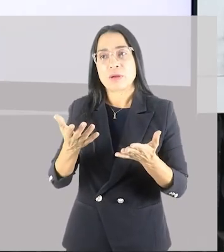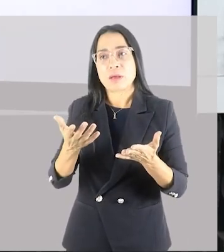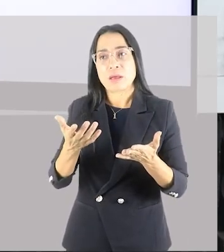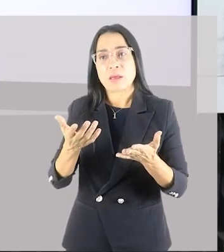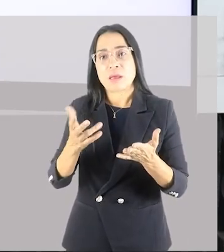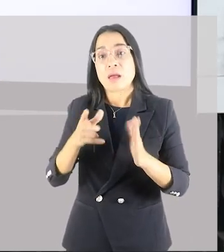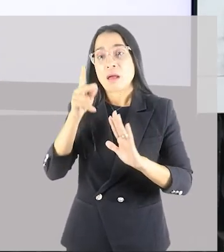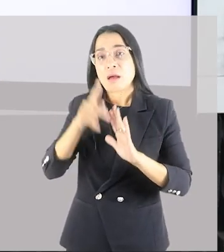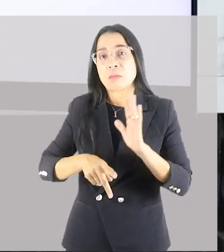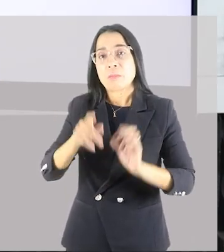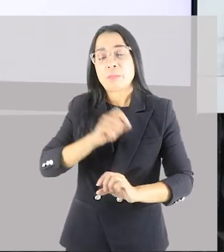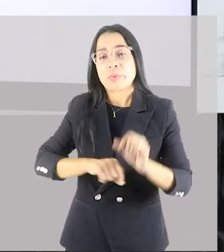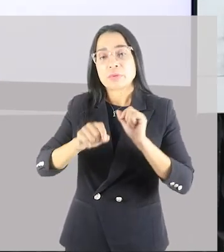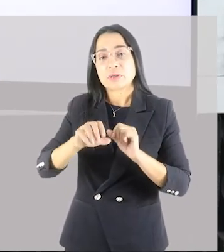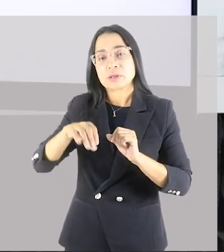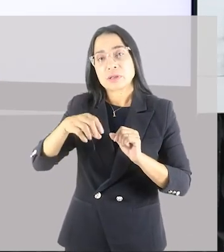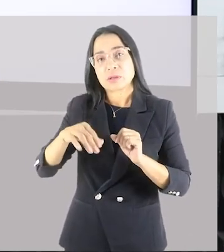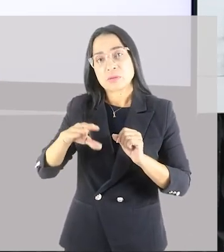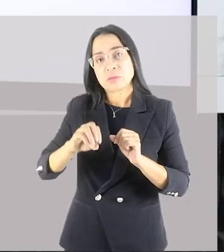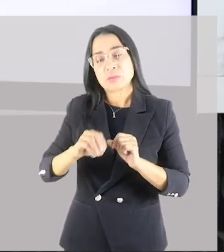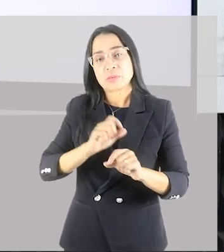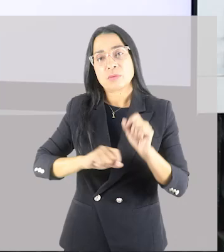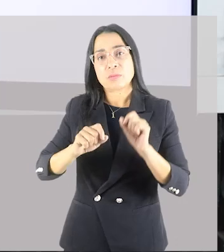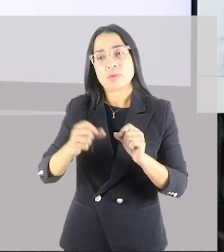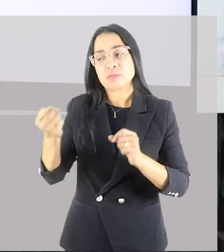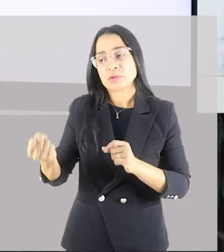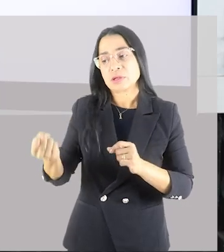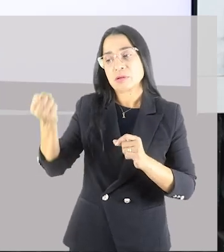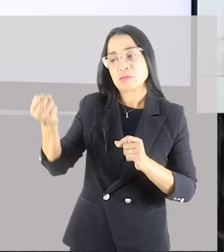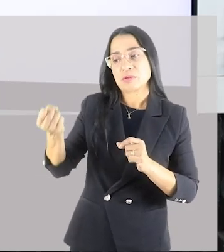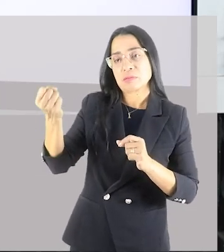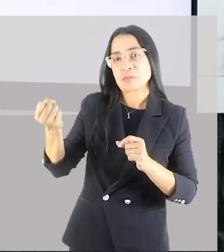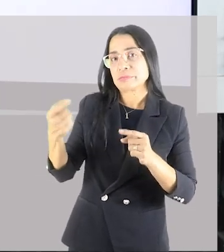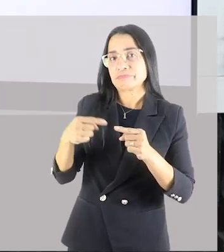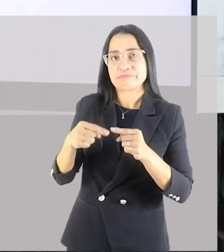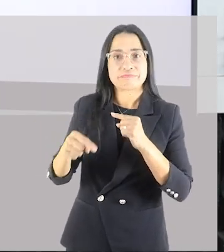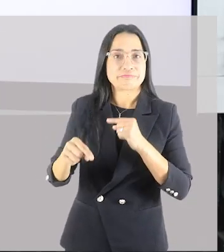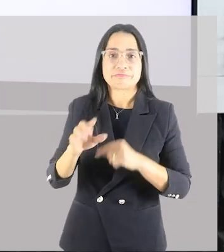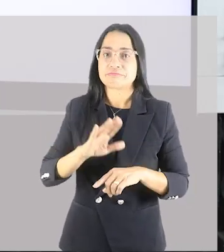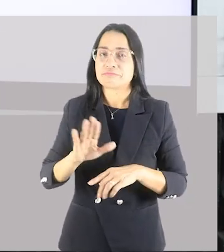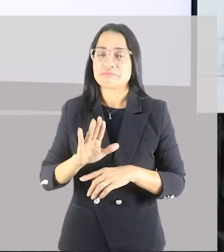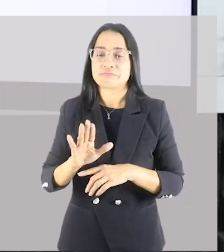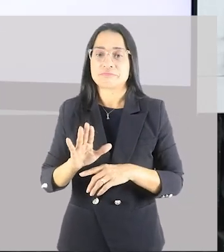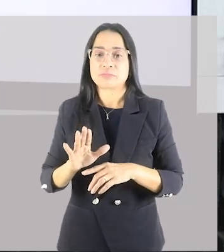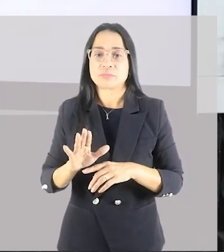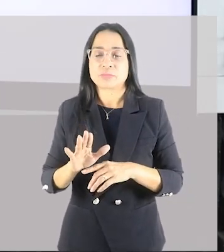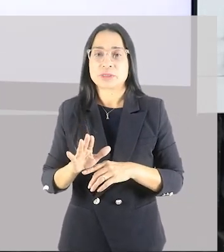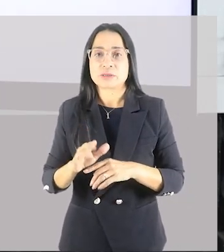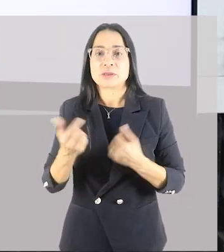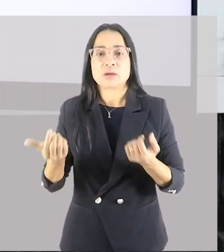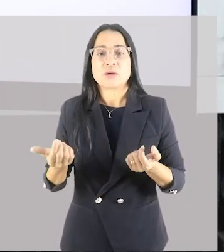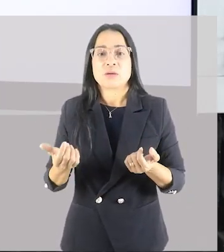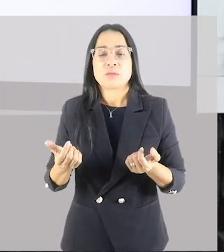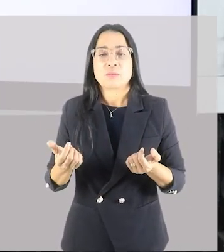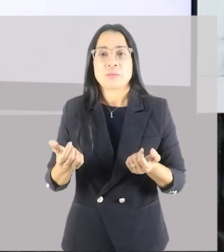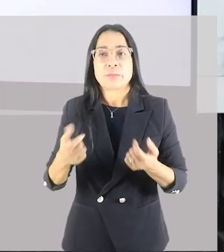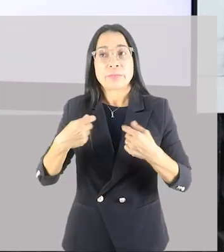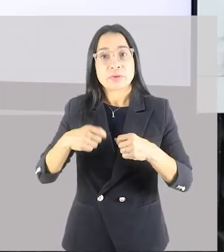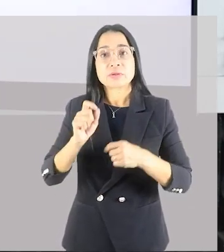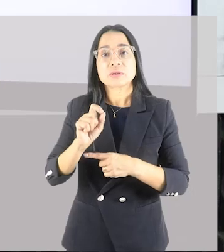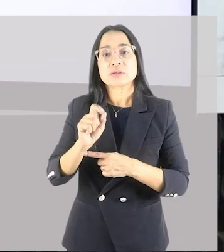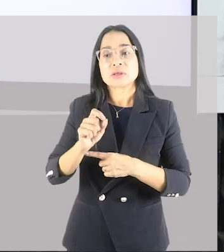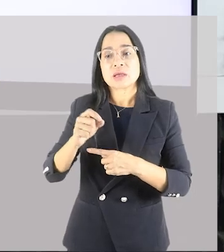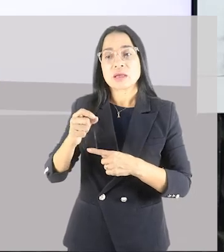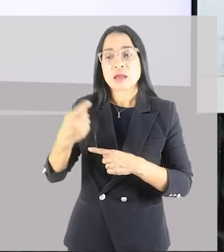eu não posso fazer levantamento de peso, que não tem nada a ver uma com a outra. Para melhorar a capacidade aeróbica, eu preciso